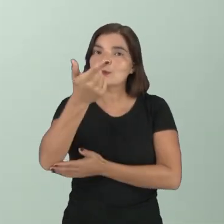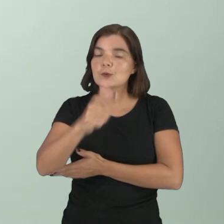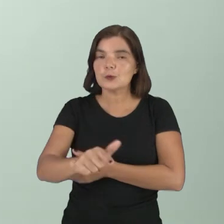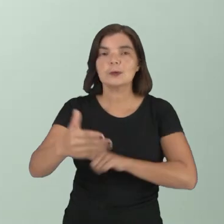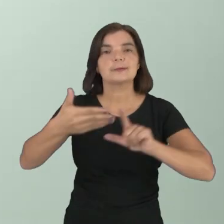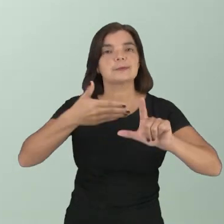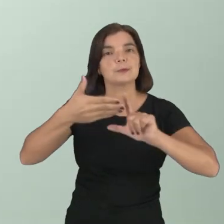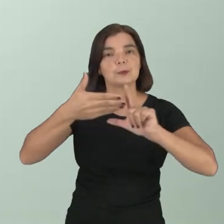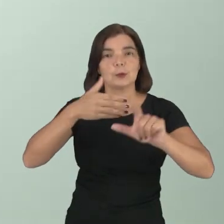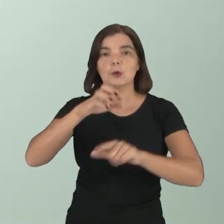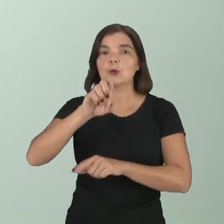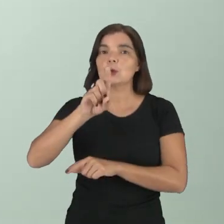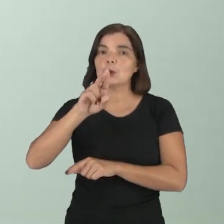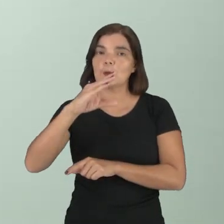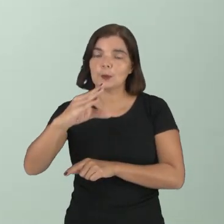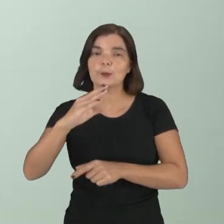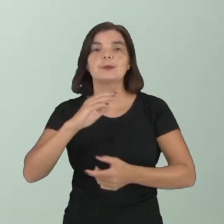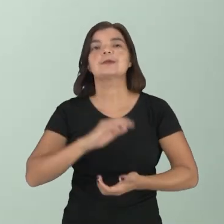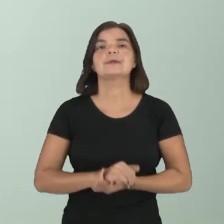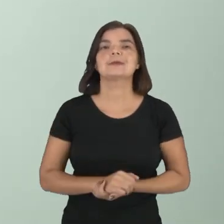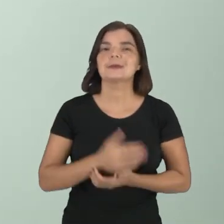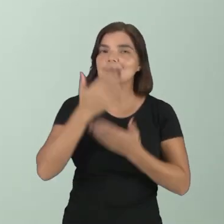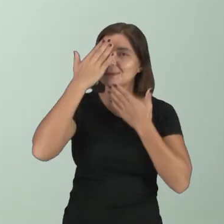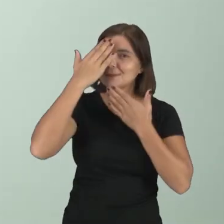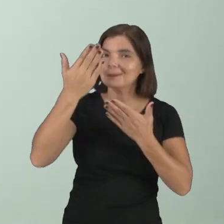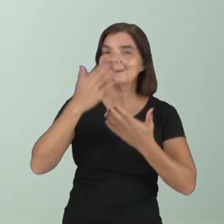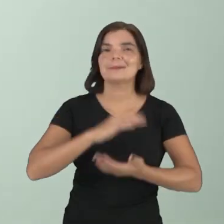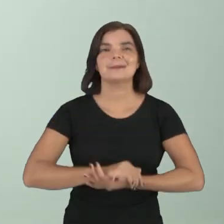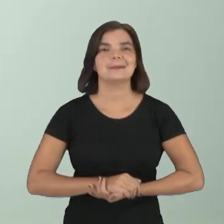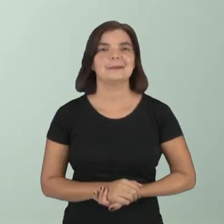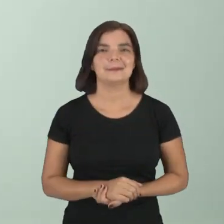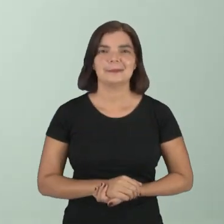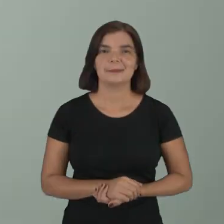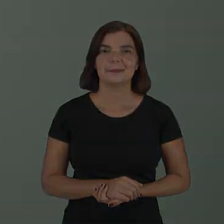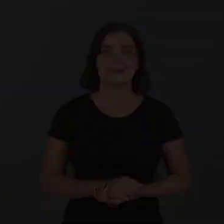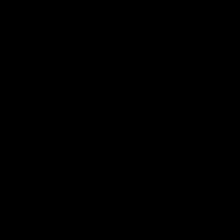novamente, acessem o portal Eduque Acre. Obrigada.